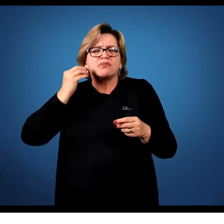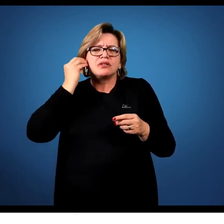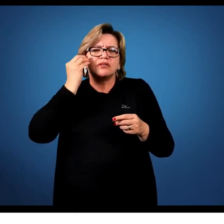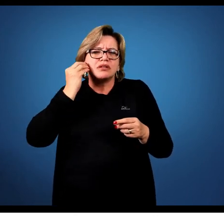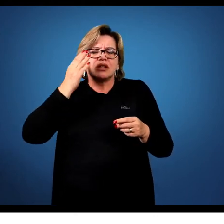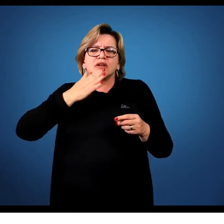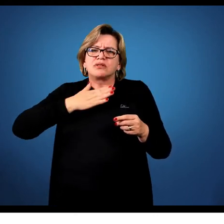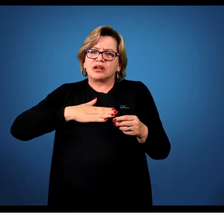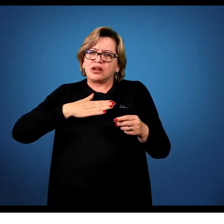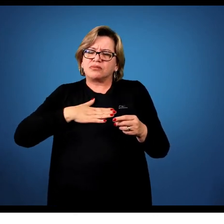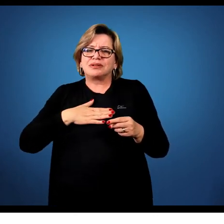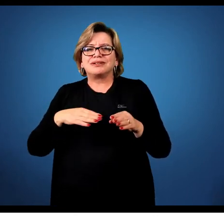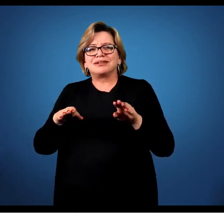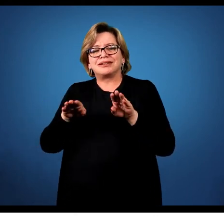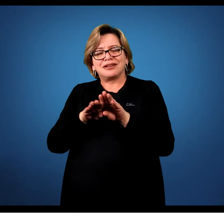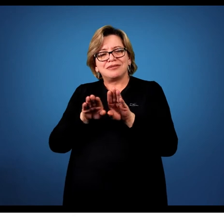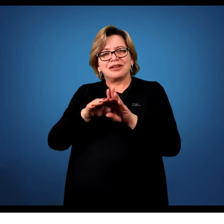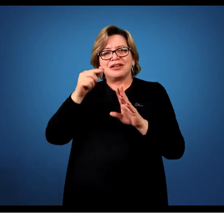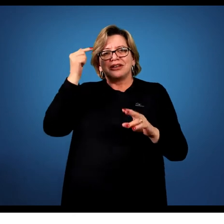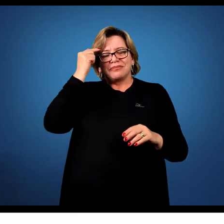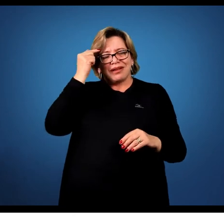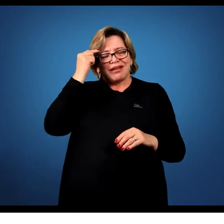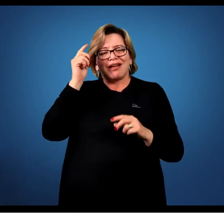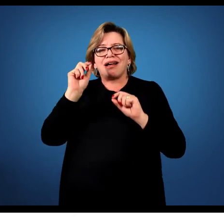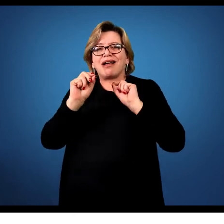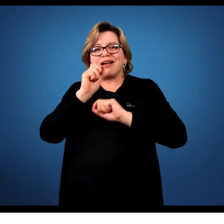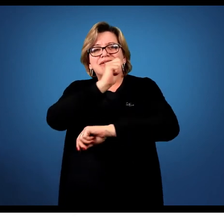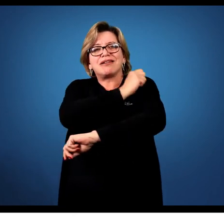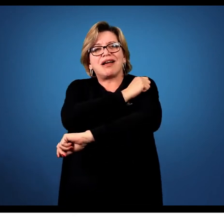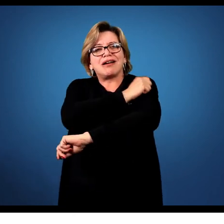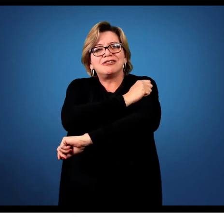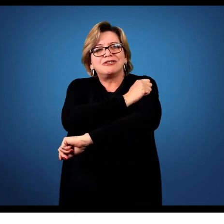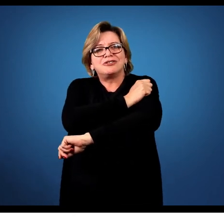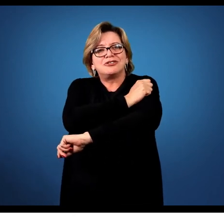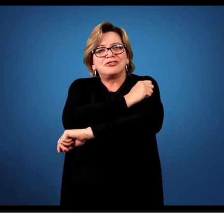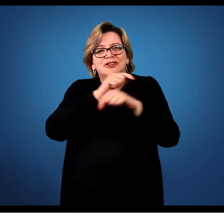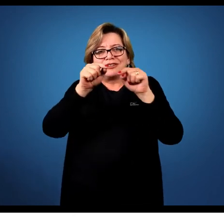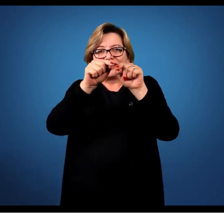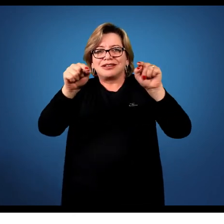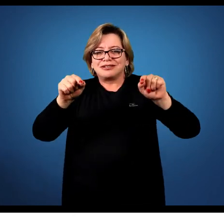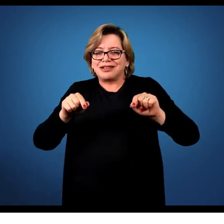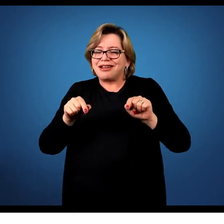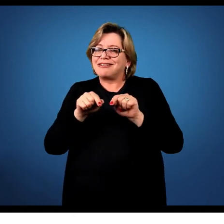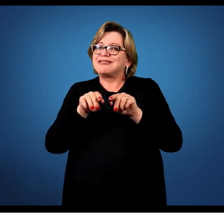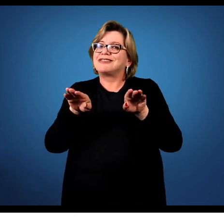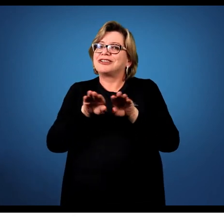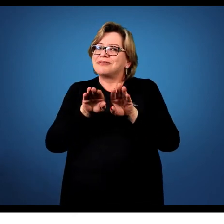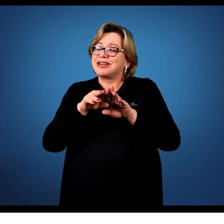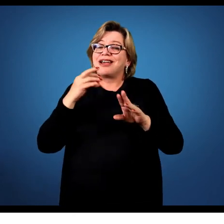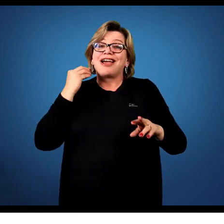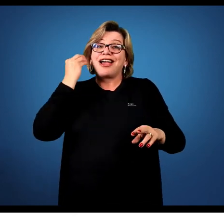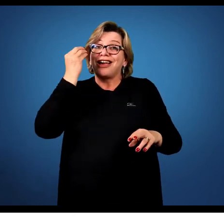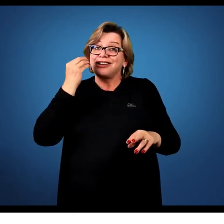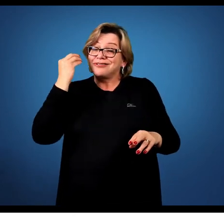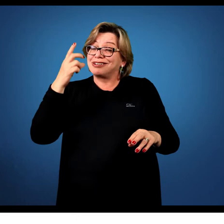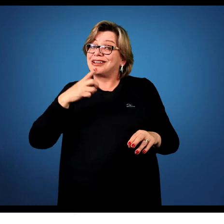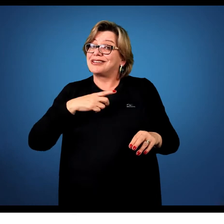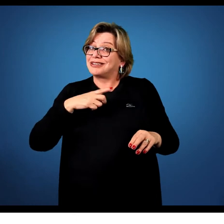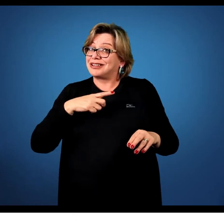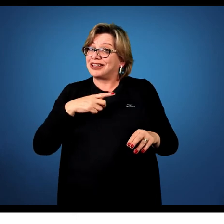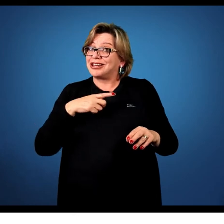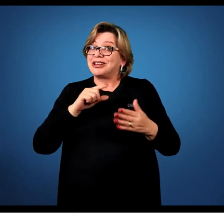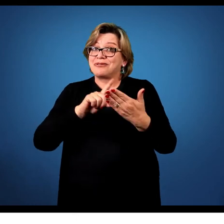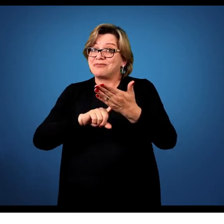experimentar com calma. É, e pensar que o nosso aluno em sala de aula, ele nos traz muitas experiências para nós, quanto